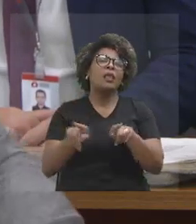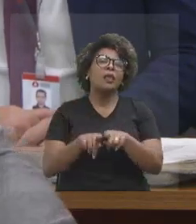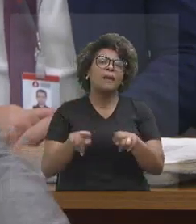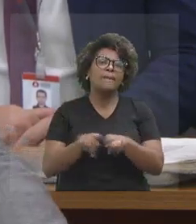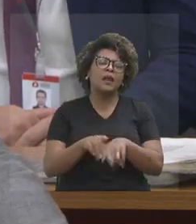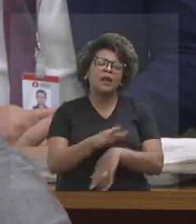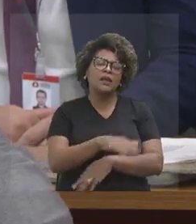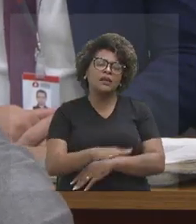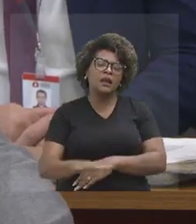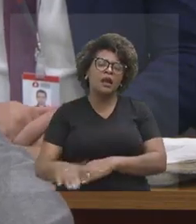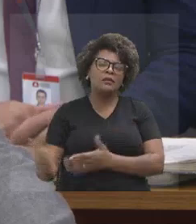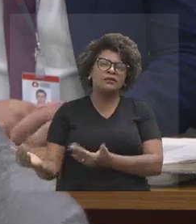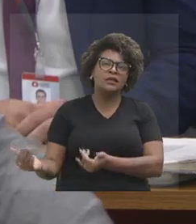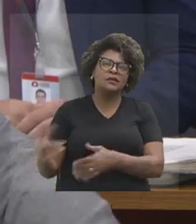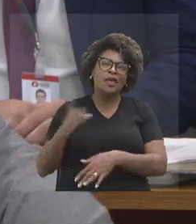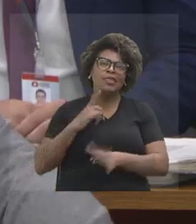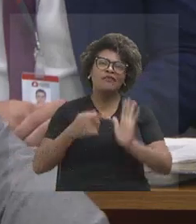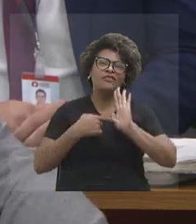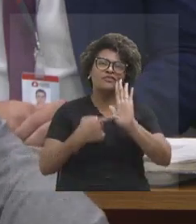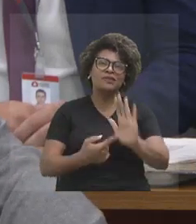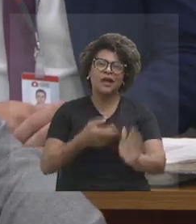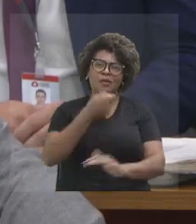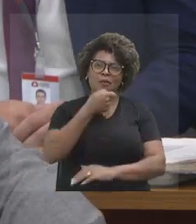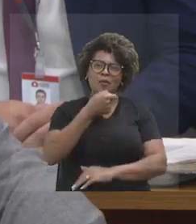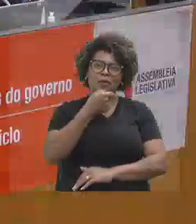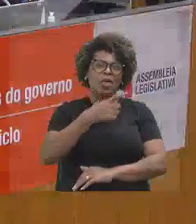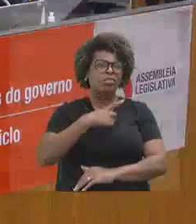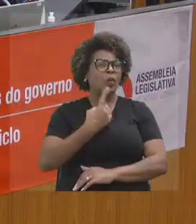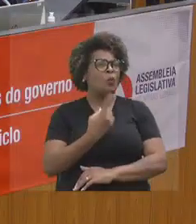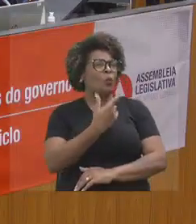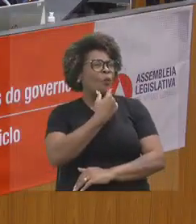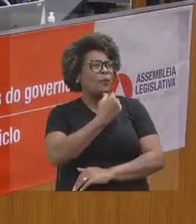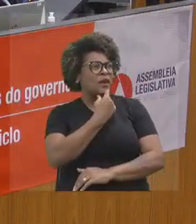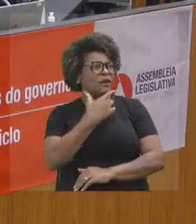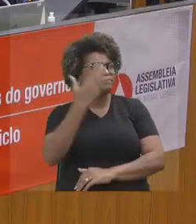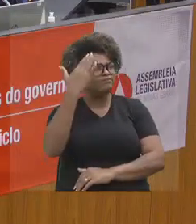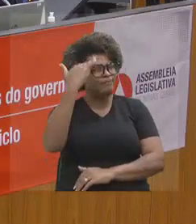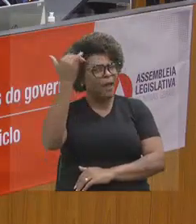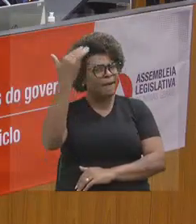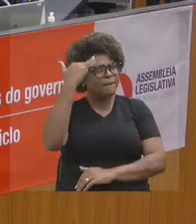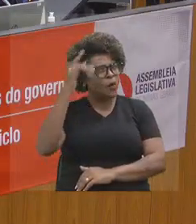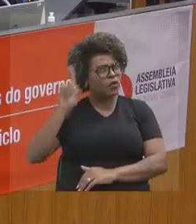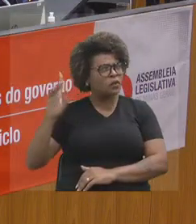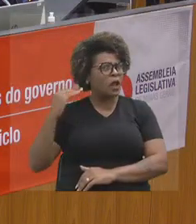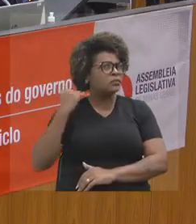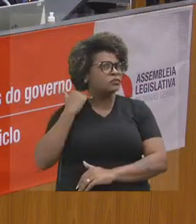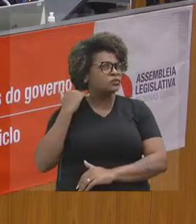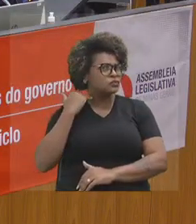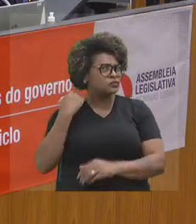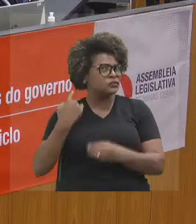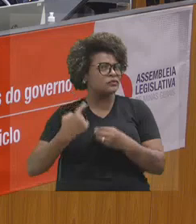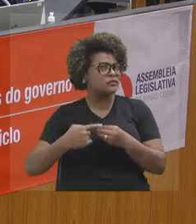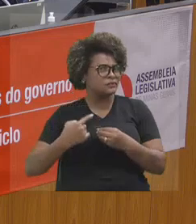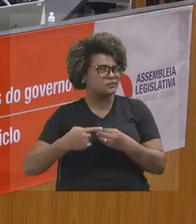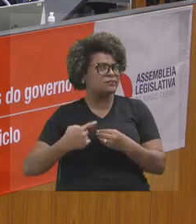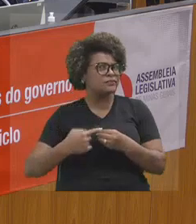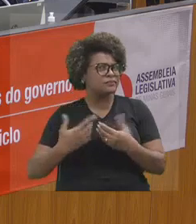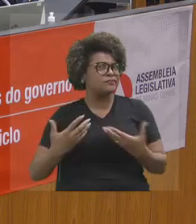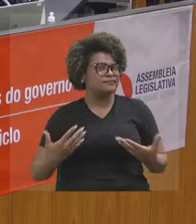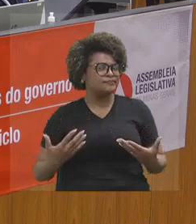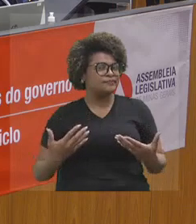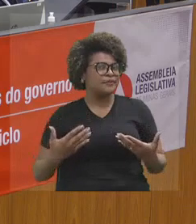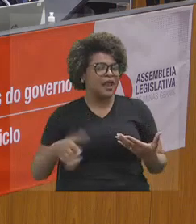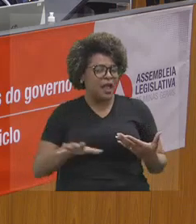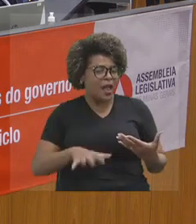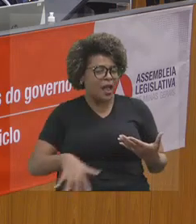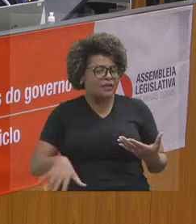interessantíssima, um menino que está fazendo sucesso, acho que é Juiz de Fora também, se eu não me engano. Então, a gente pegando também essa parte do esporte como na parte